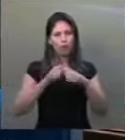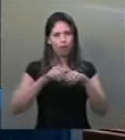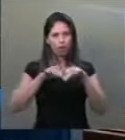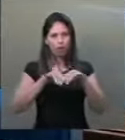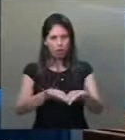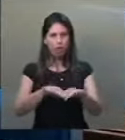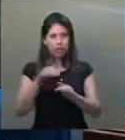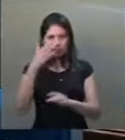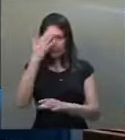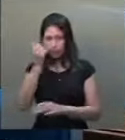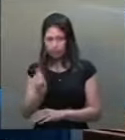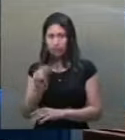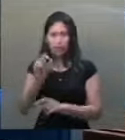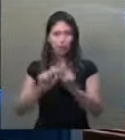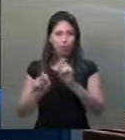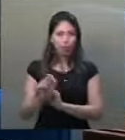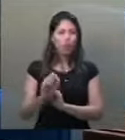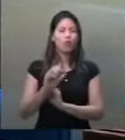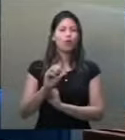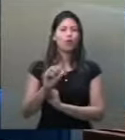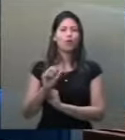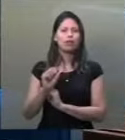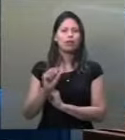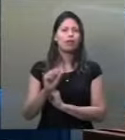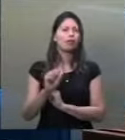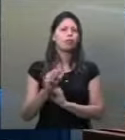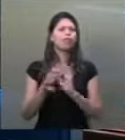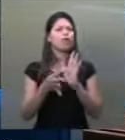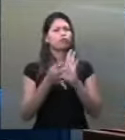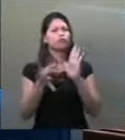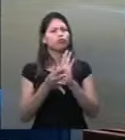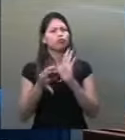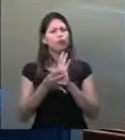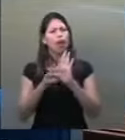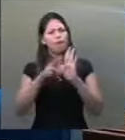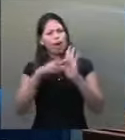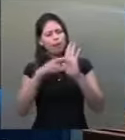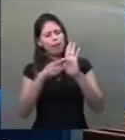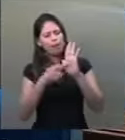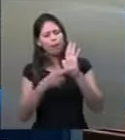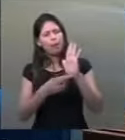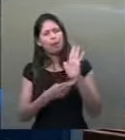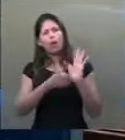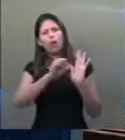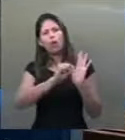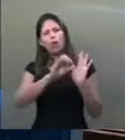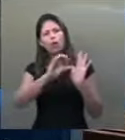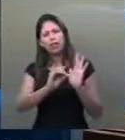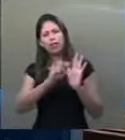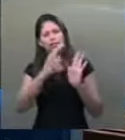80 nomes de pessoas, inclusive